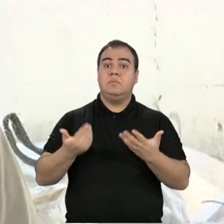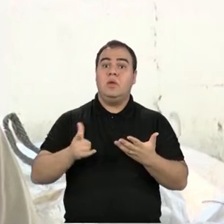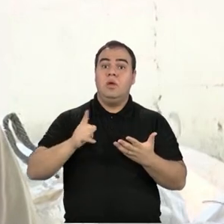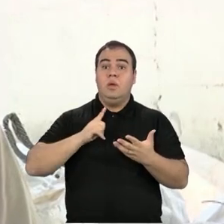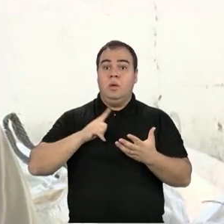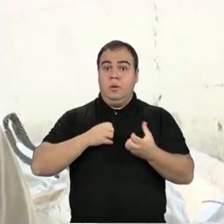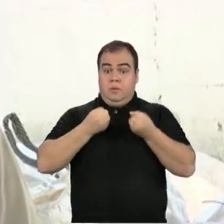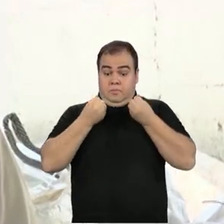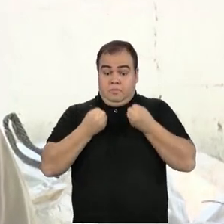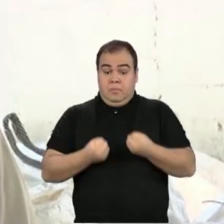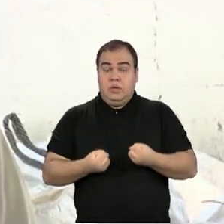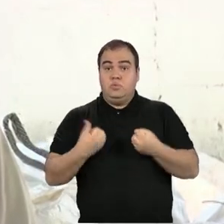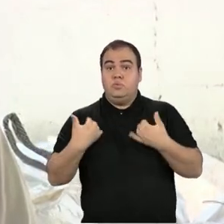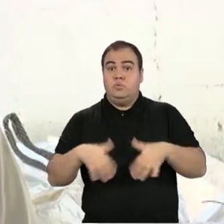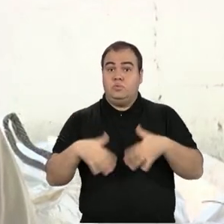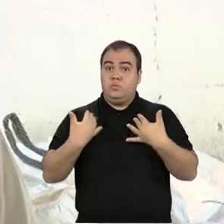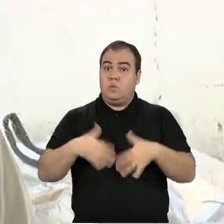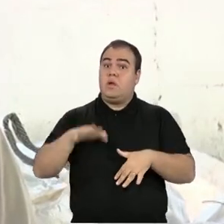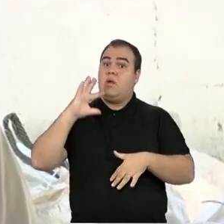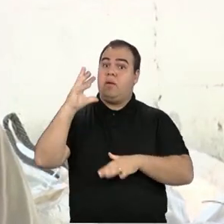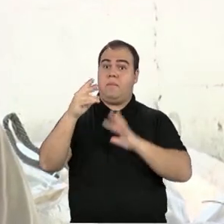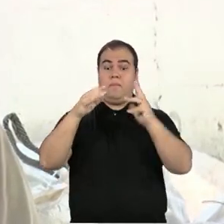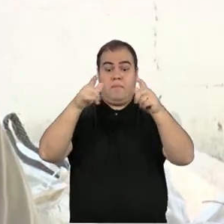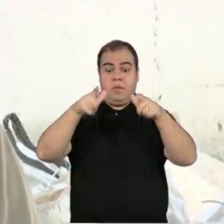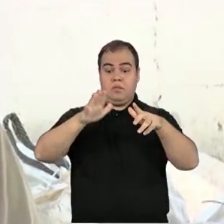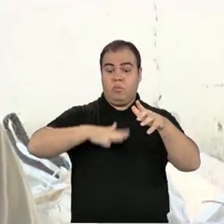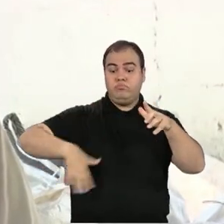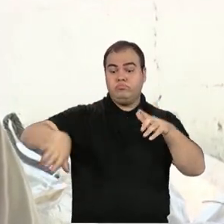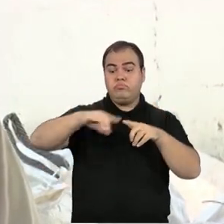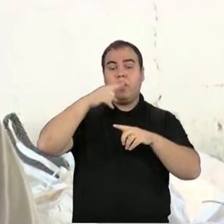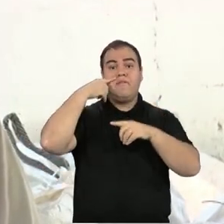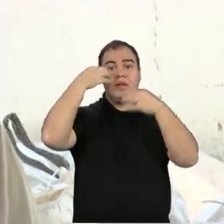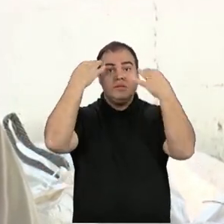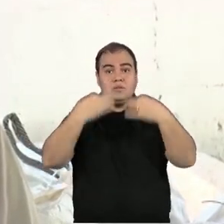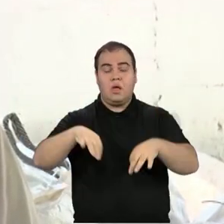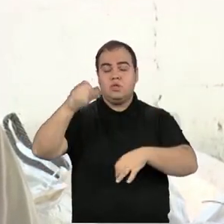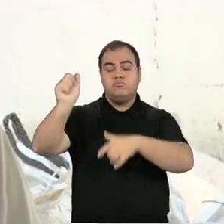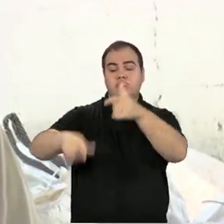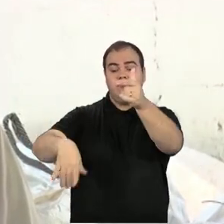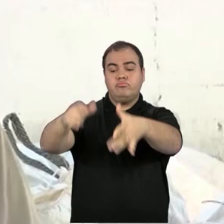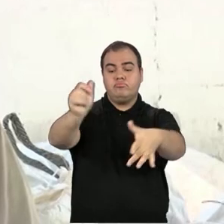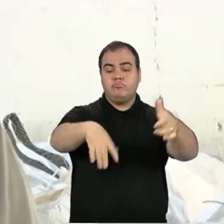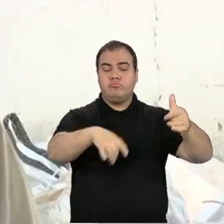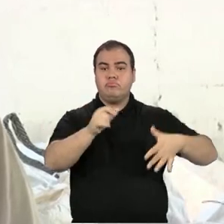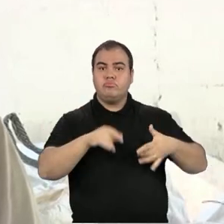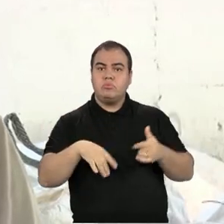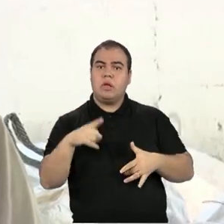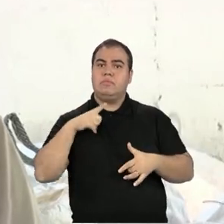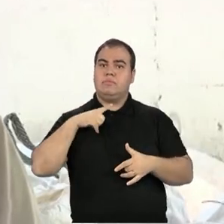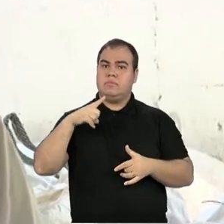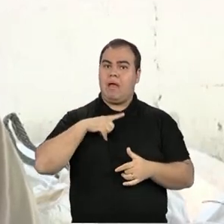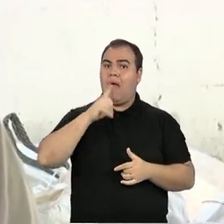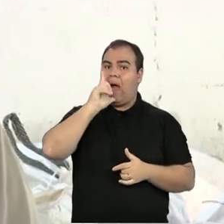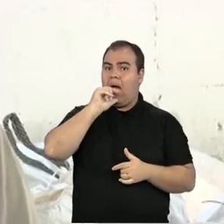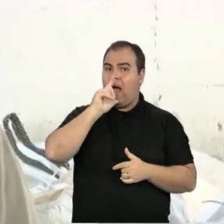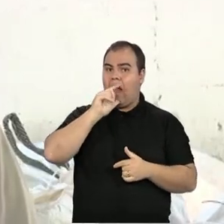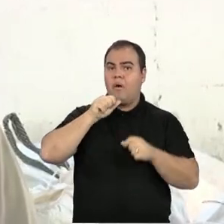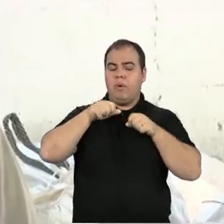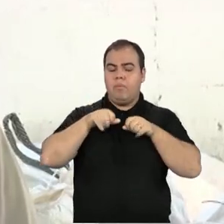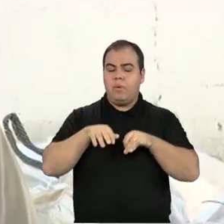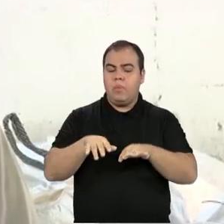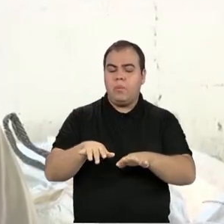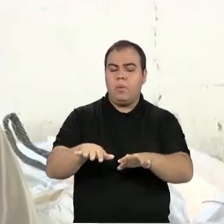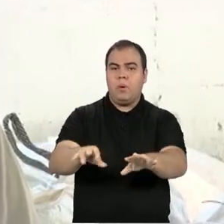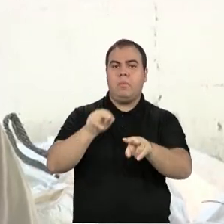sobrecarga ambiental relacionada ao descarte inadequado dessas embalagens. Elas iam parar em cursos de água, iam ser enterradas,